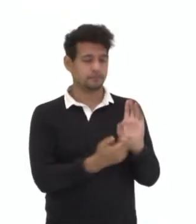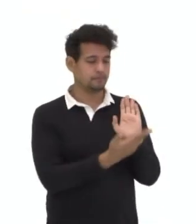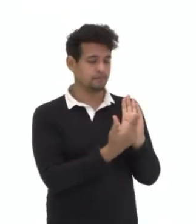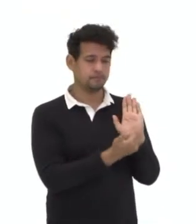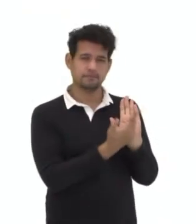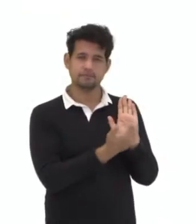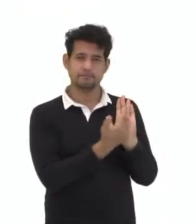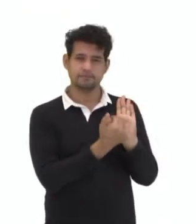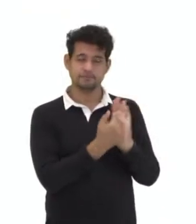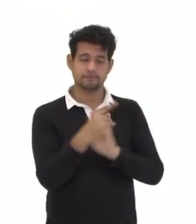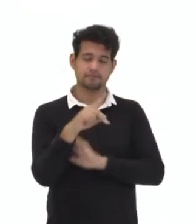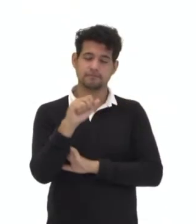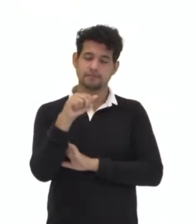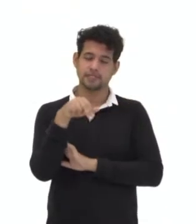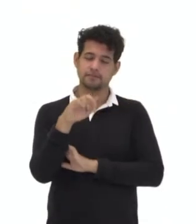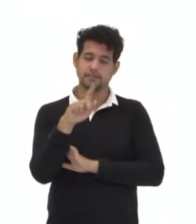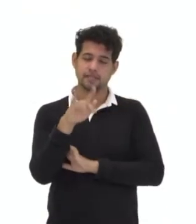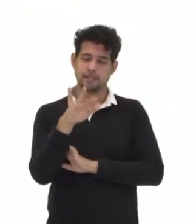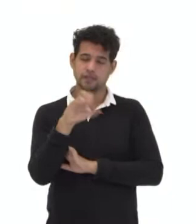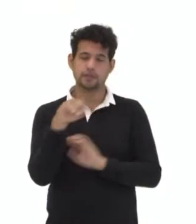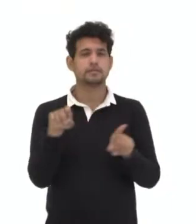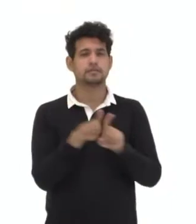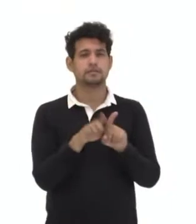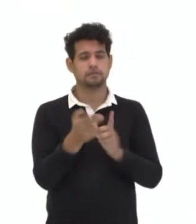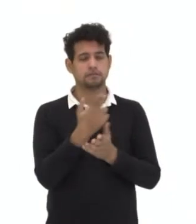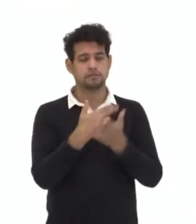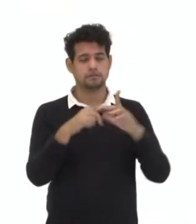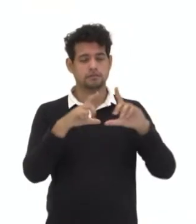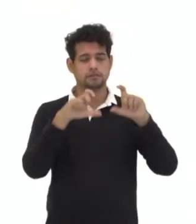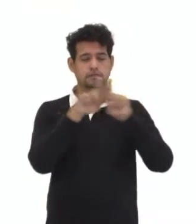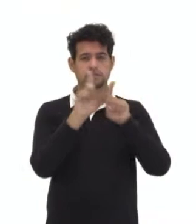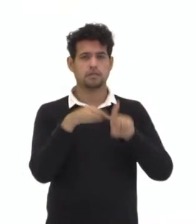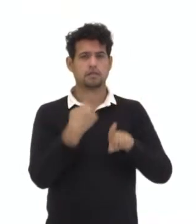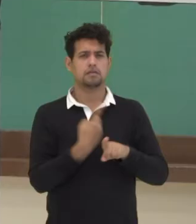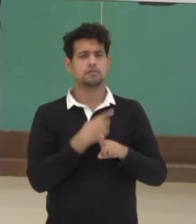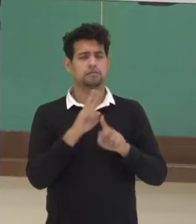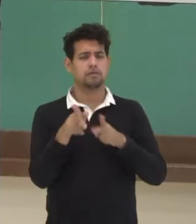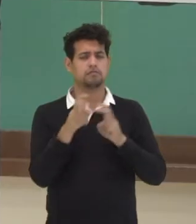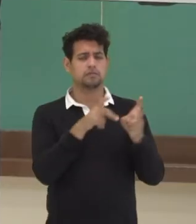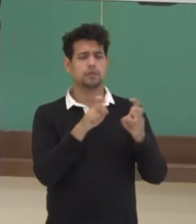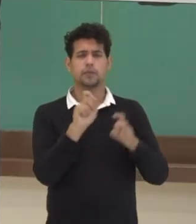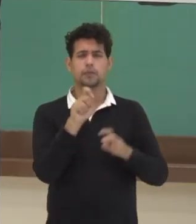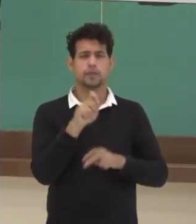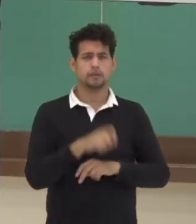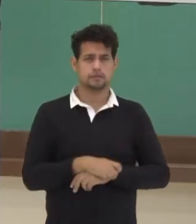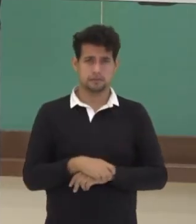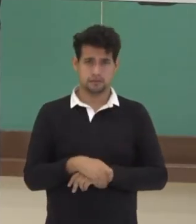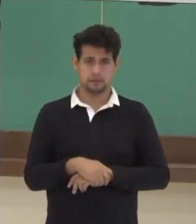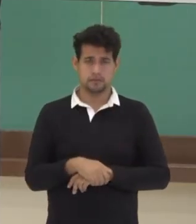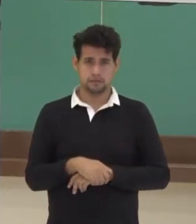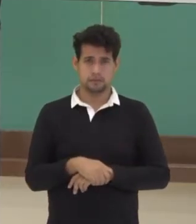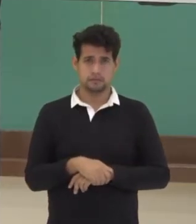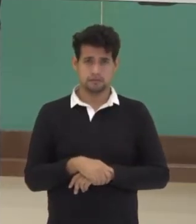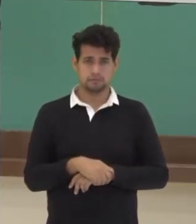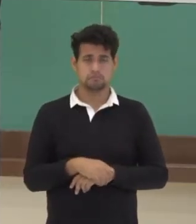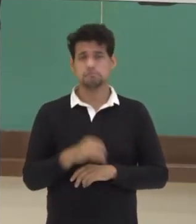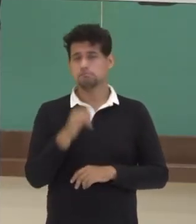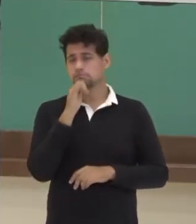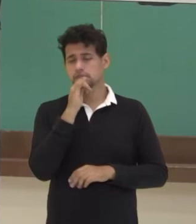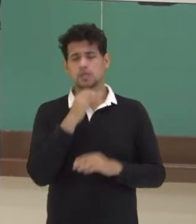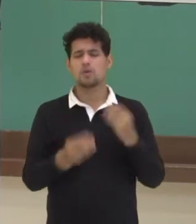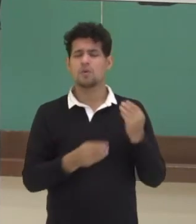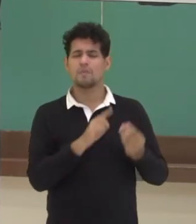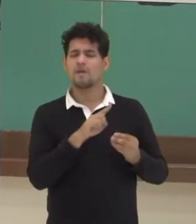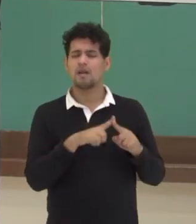o panfleto, explicando o panfleto e aqui através das imagens, a gente já observa como é o